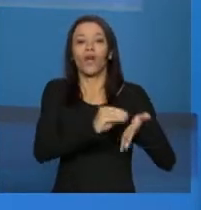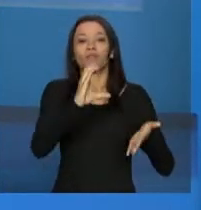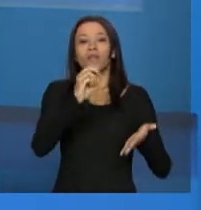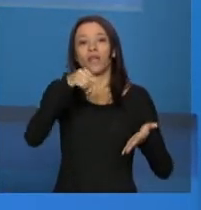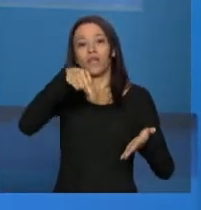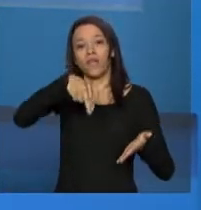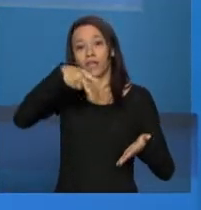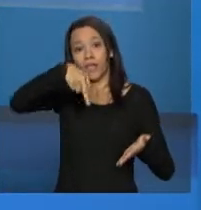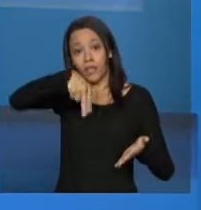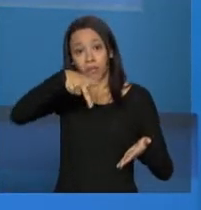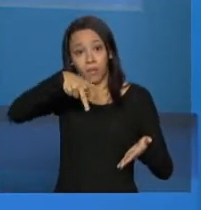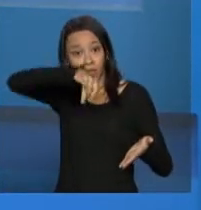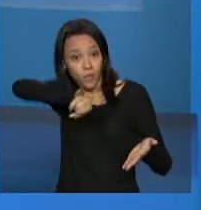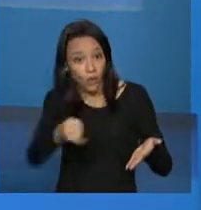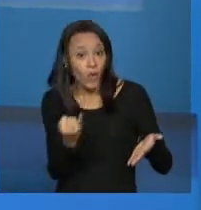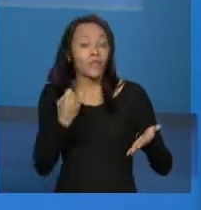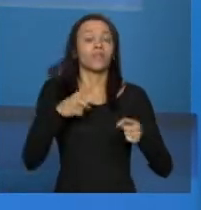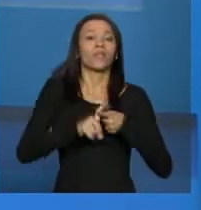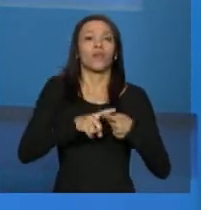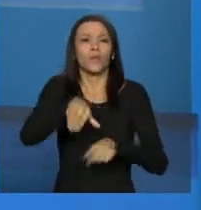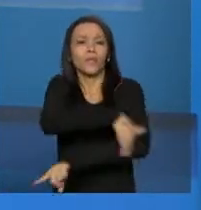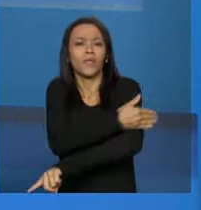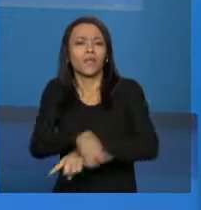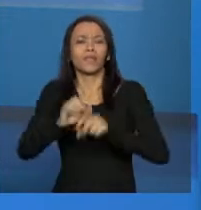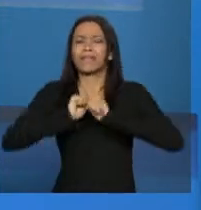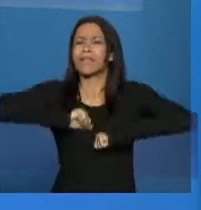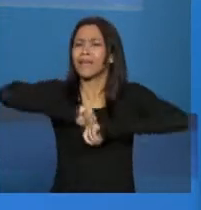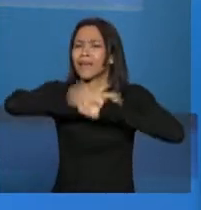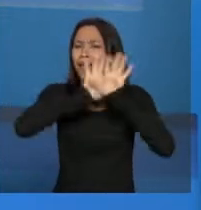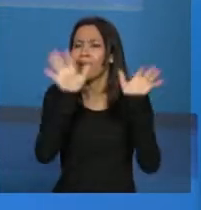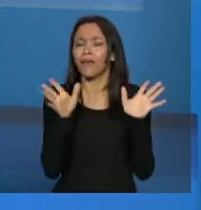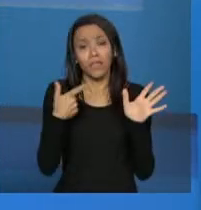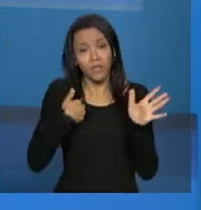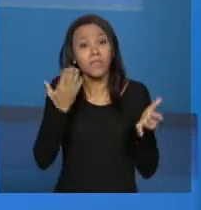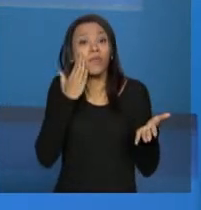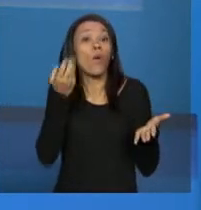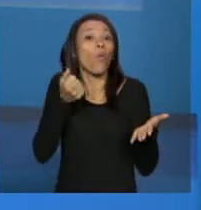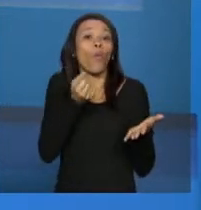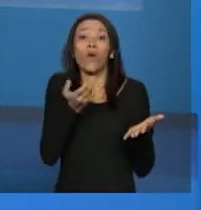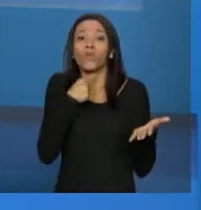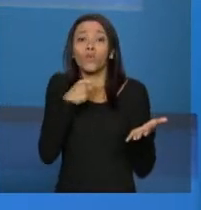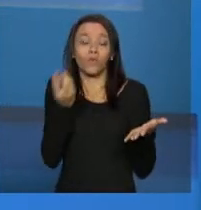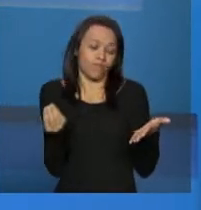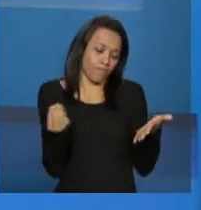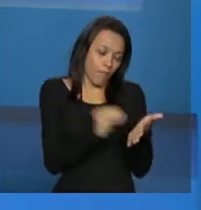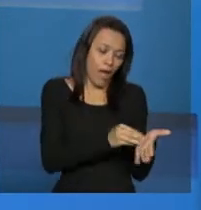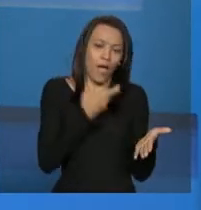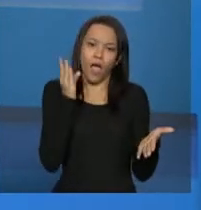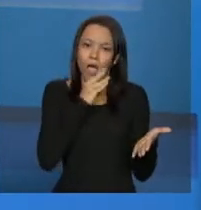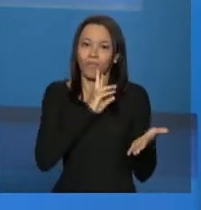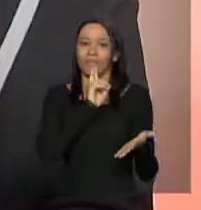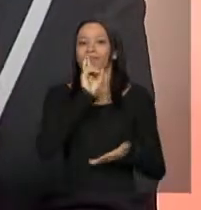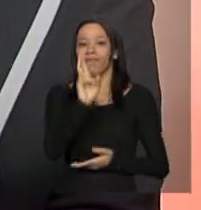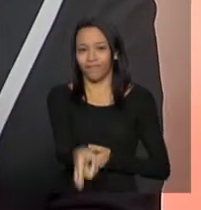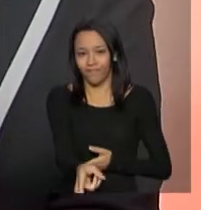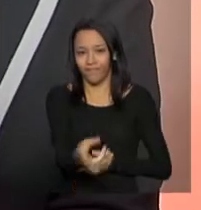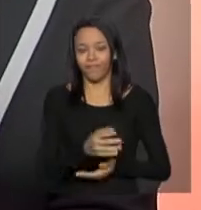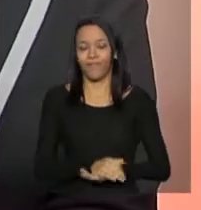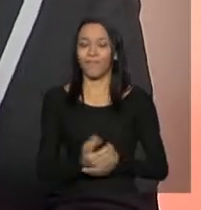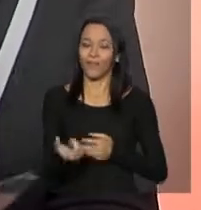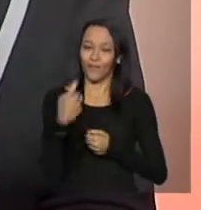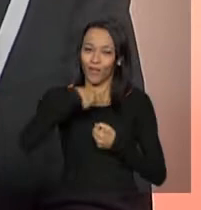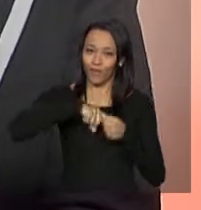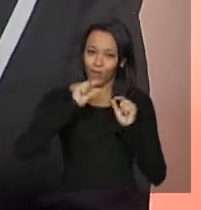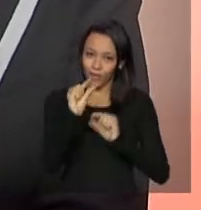nome certinho da entidade, detalhar com afinco qual é a dúvida que a gente procura responder o mais breve possível. Falando em dúvida, então vamos voltar um pouquinho.